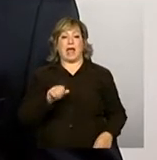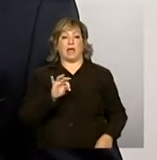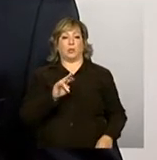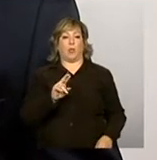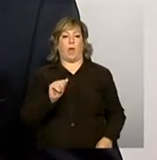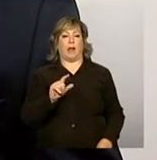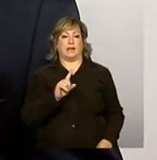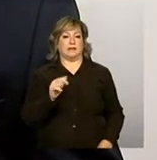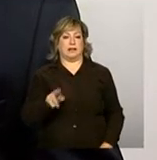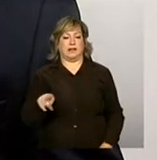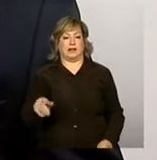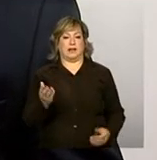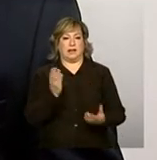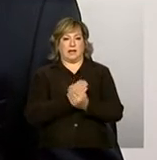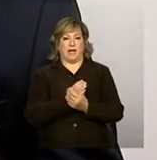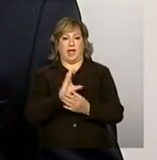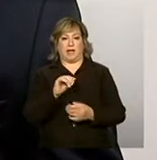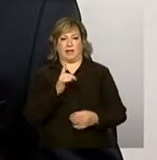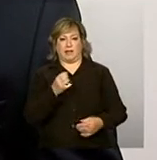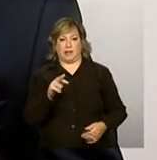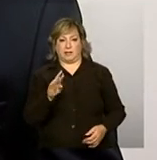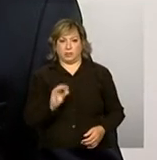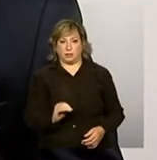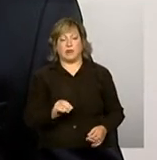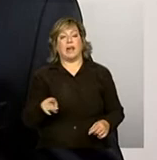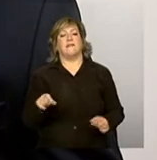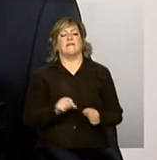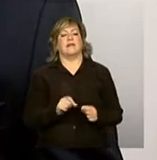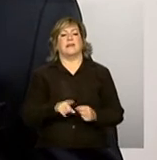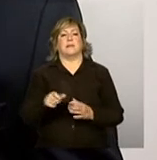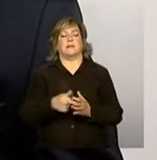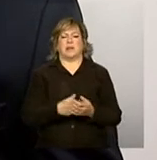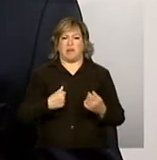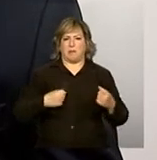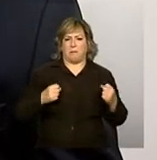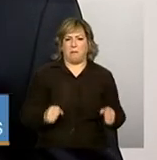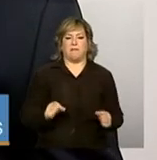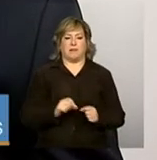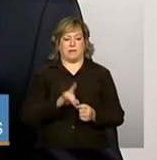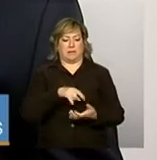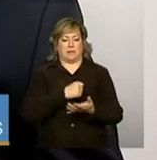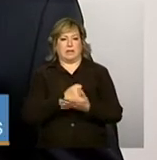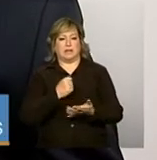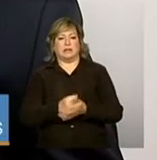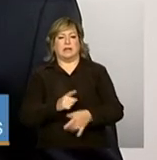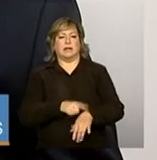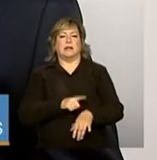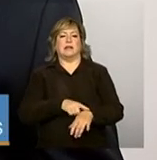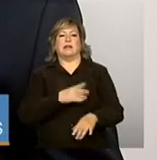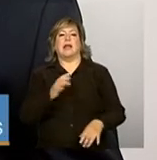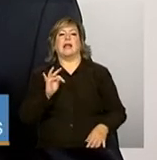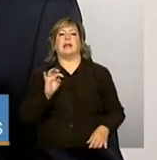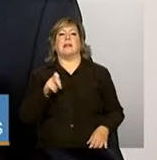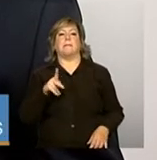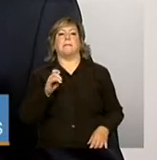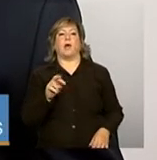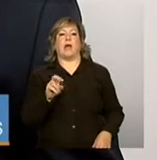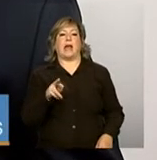E ele fez exatamente essa pergunta. Eu posso fazer a contratação de pessoal temporário para poder